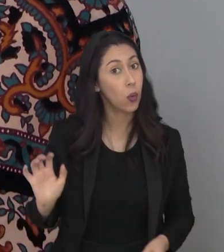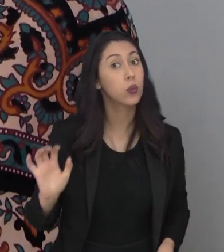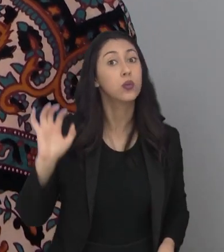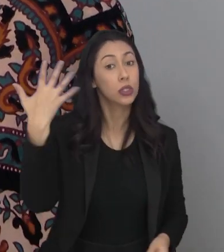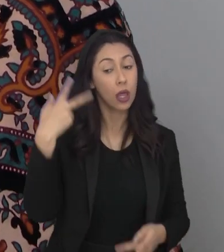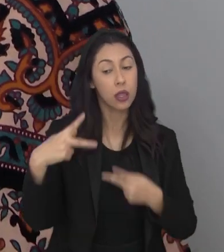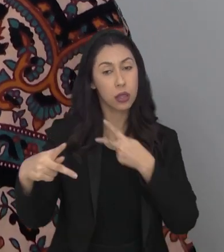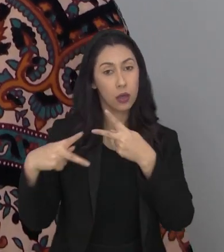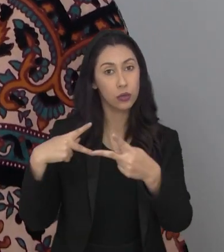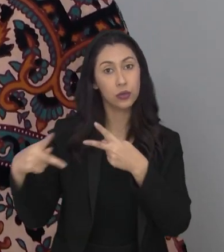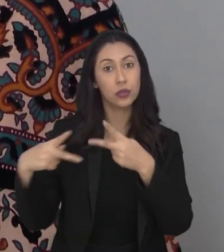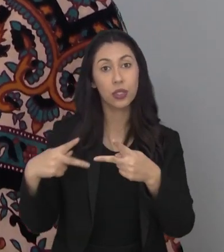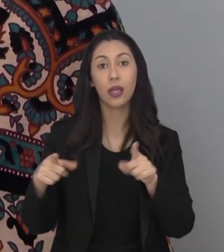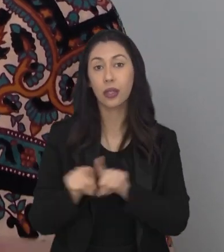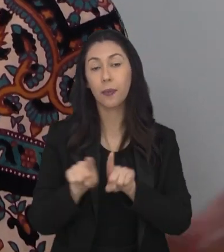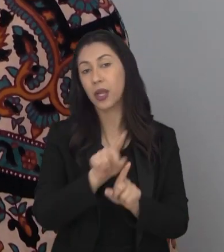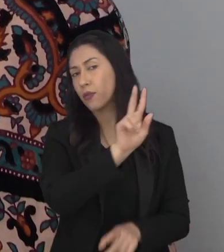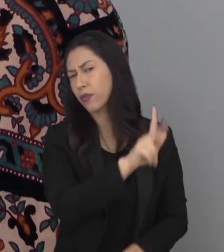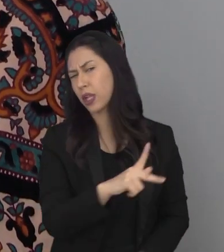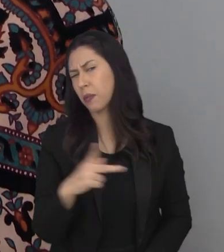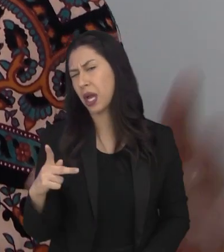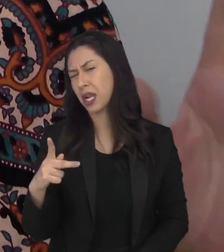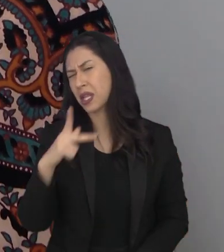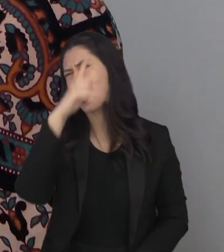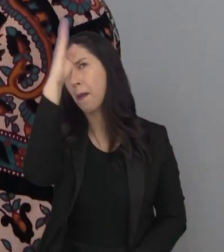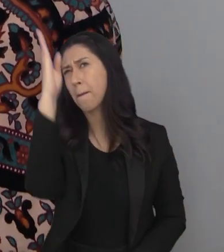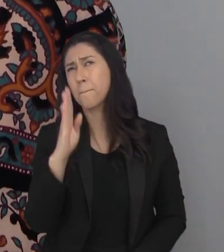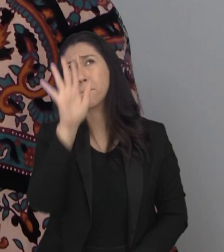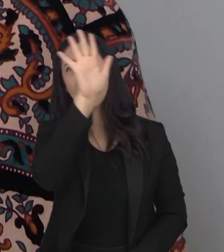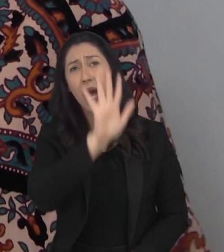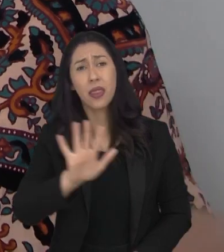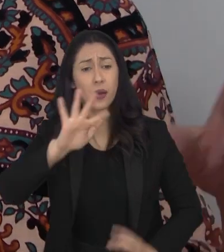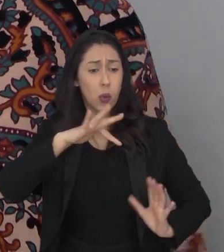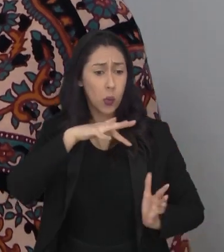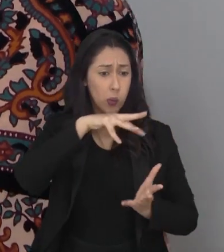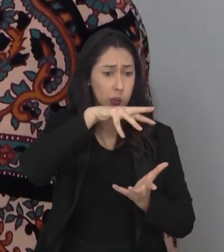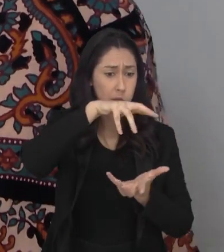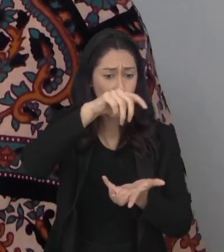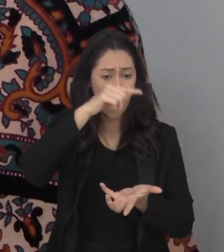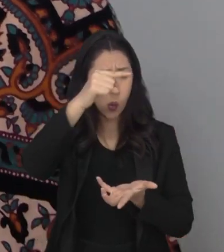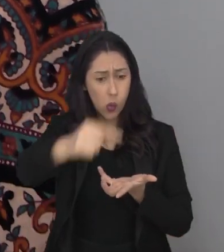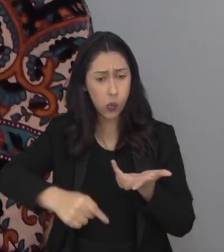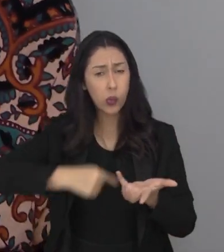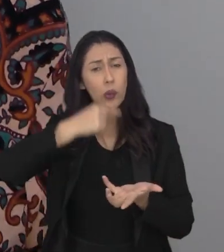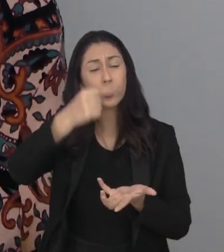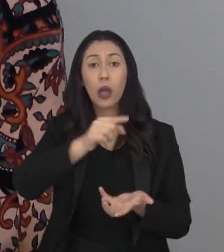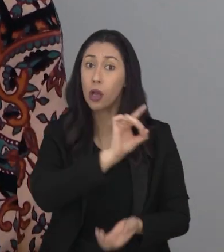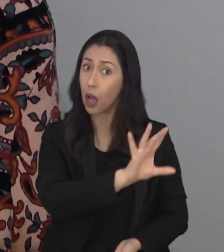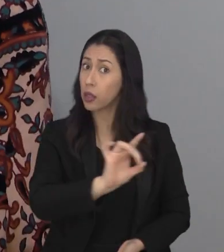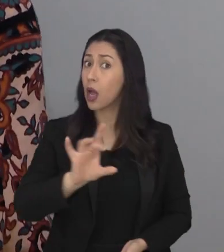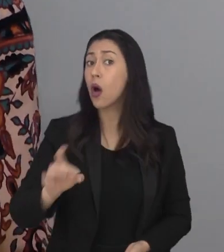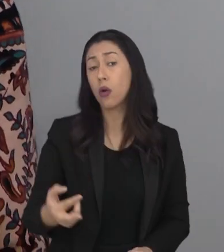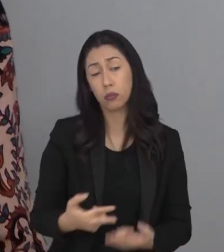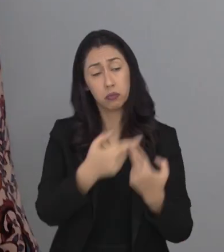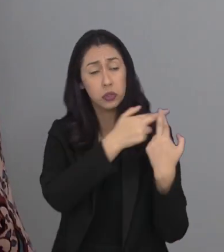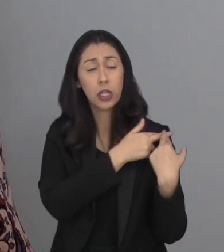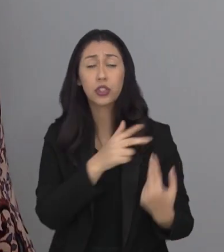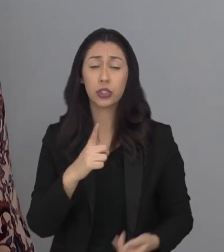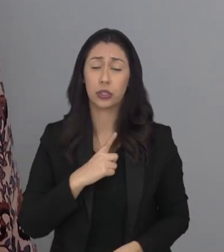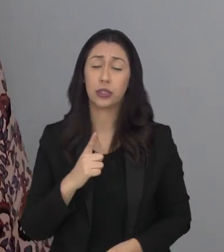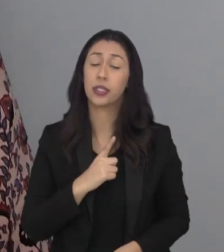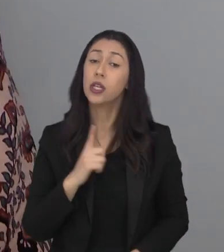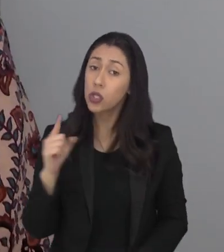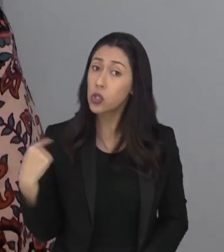o que está acontecendo em São José e no Vale Paraíba no Brasil inteiro e no mundo inteiro cada um tem que fazer a sua